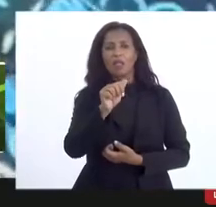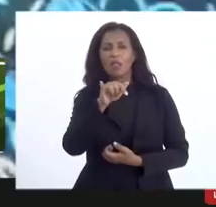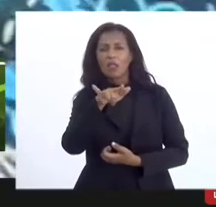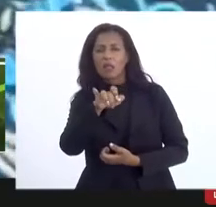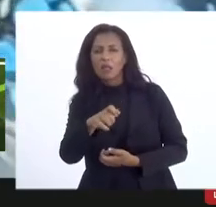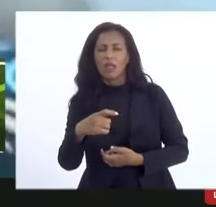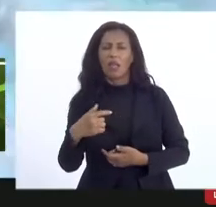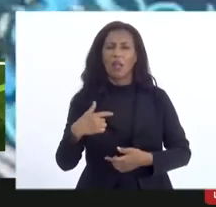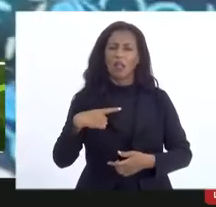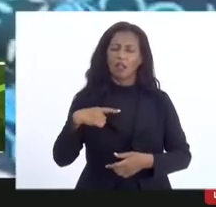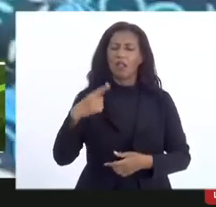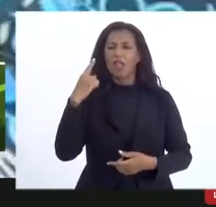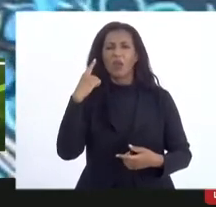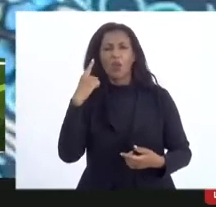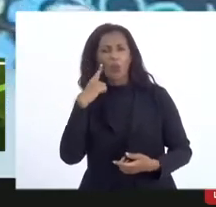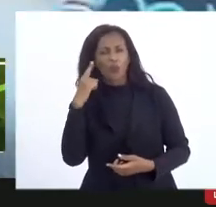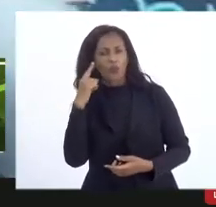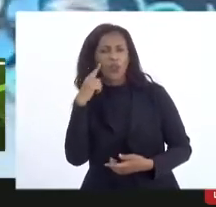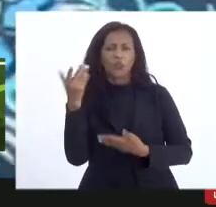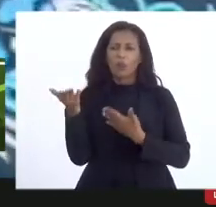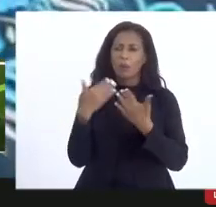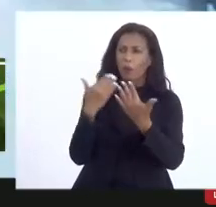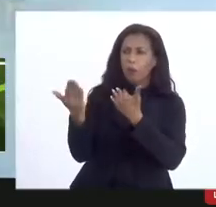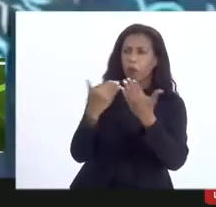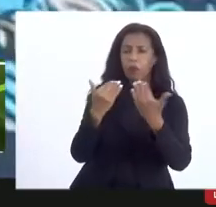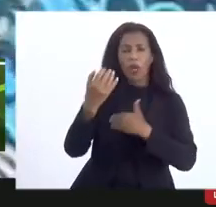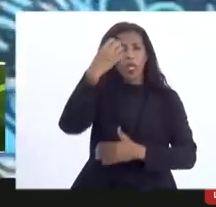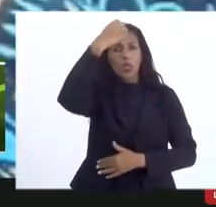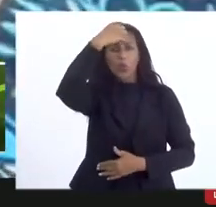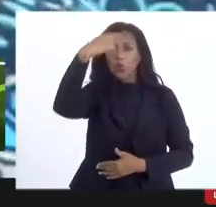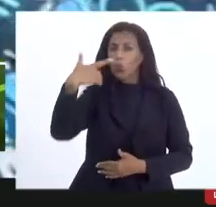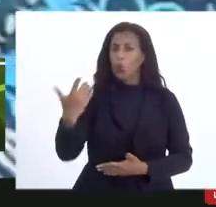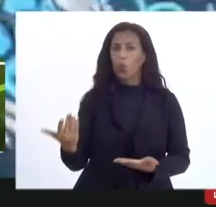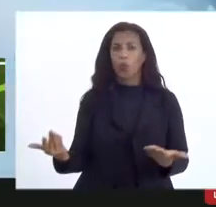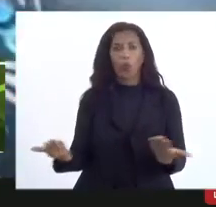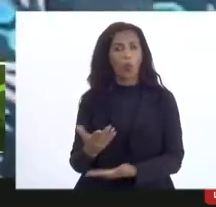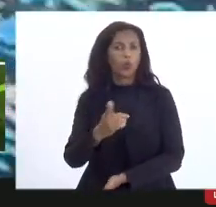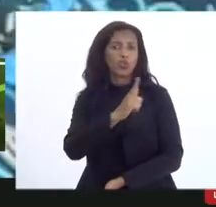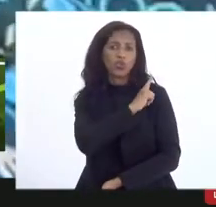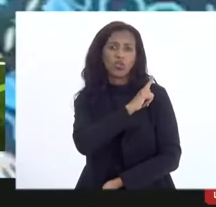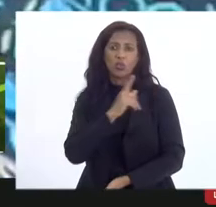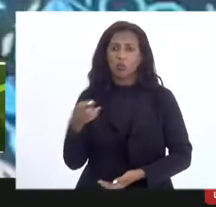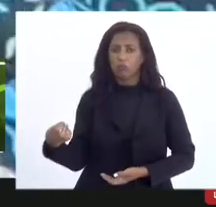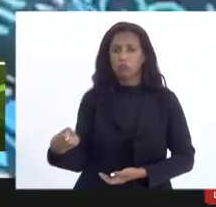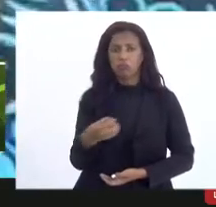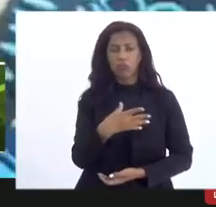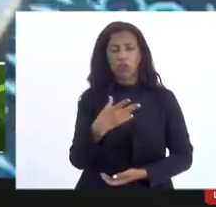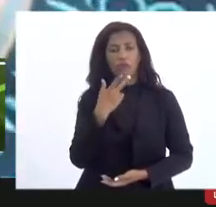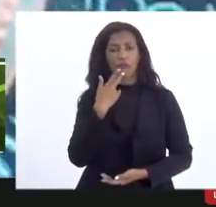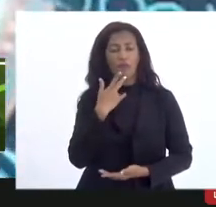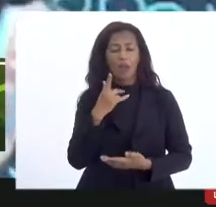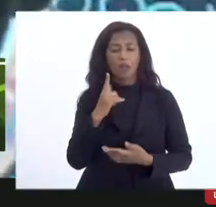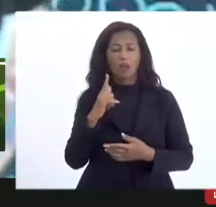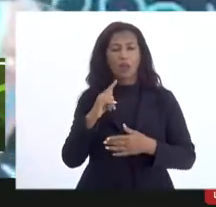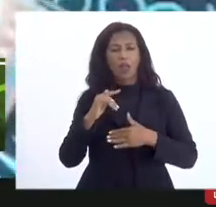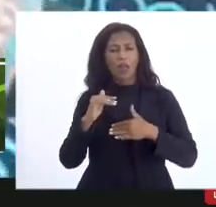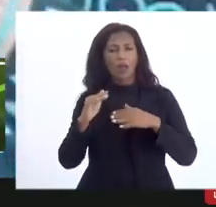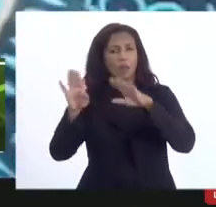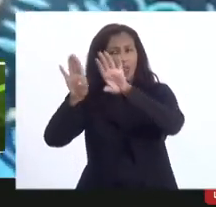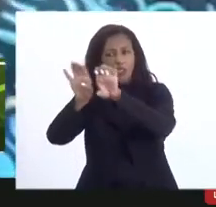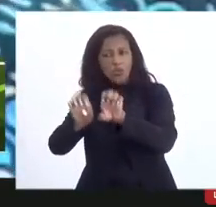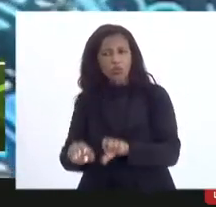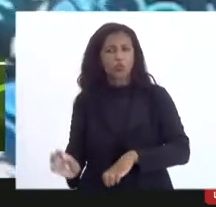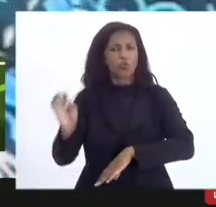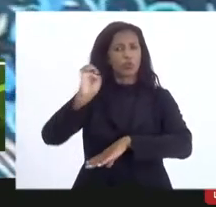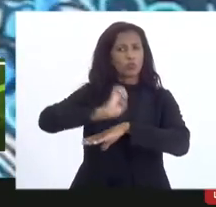tem circulado tem ouvido a gente e eu não culpo nem a atual gestão nesse processo é uma questão a estrutura do Estado é uma estrutura